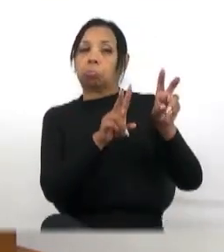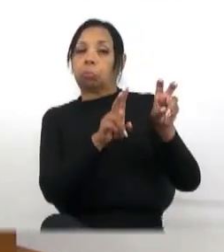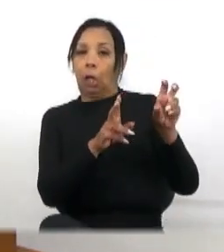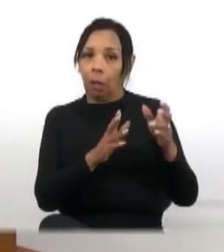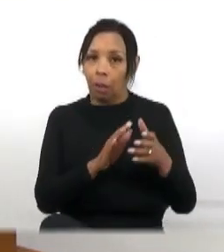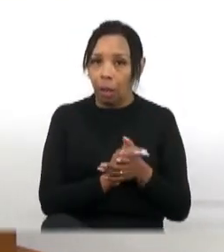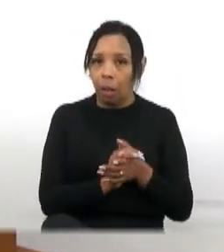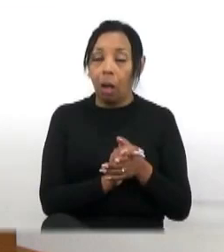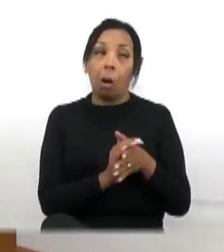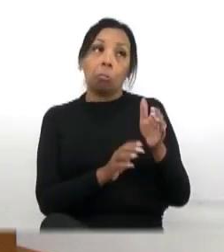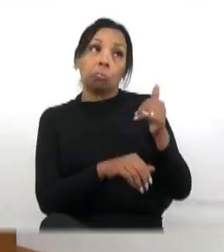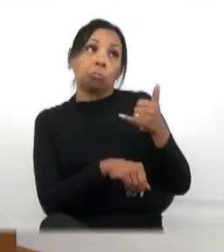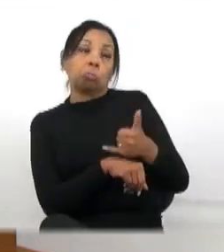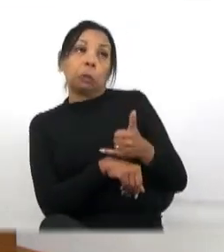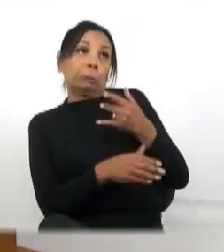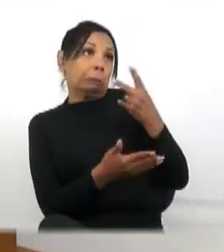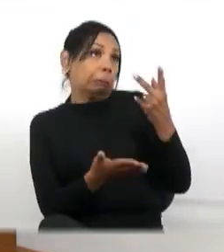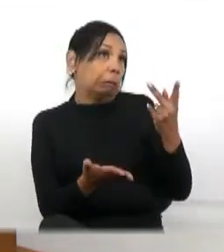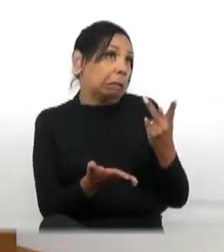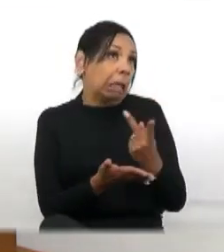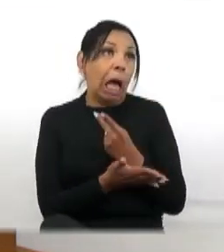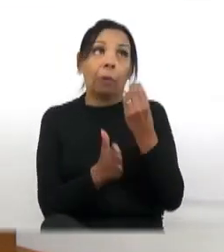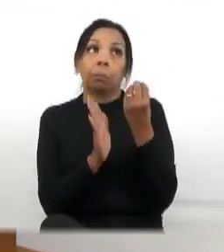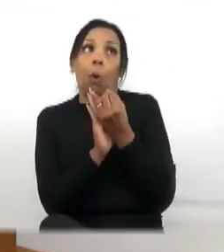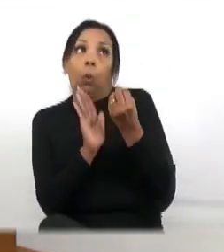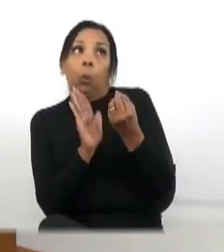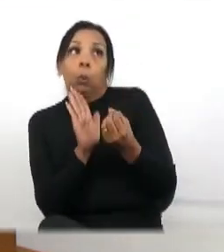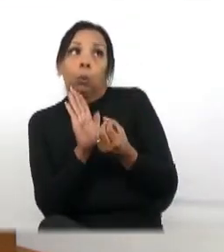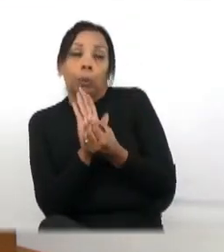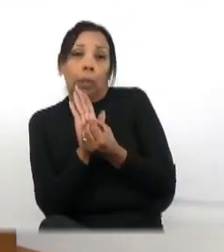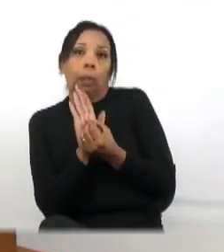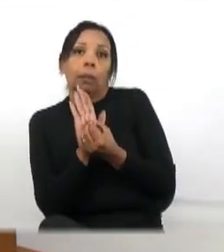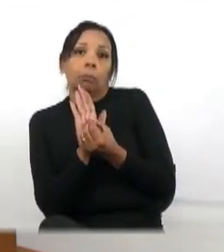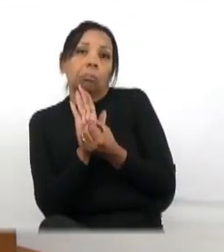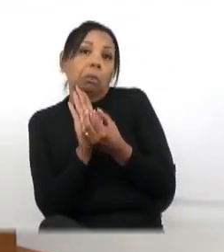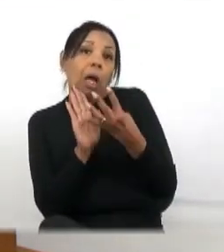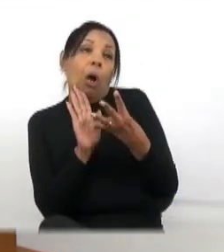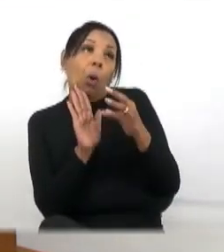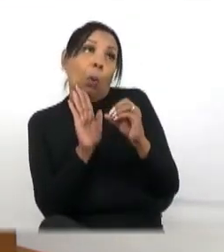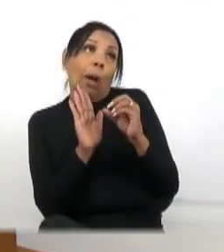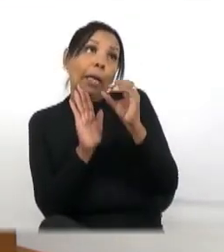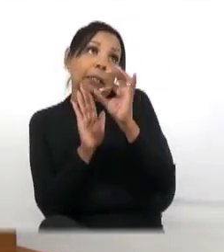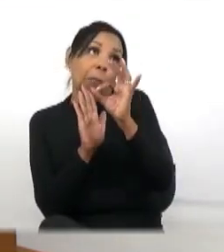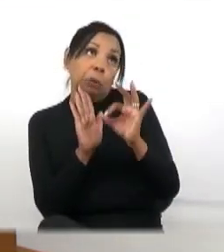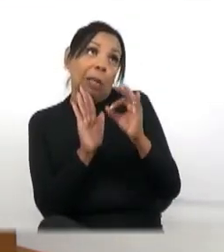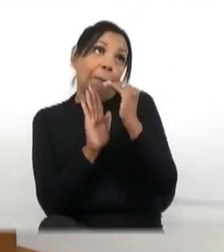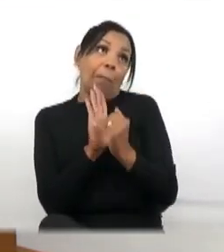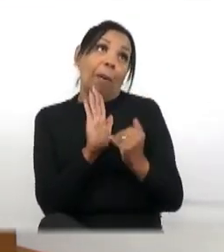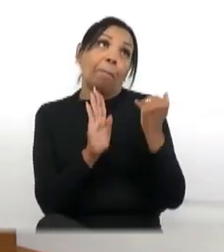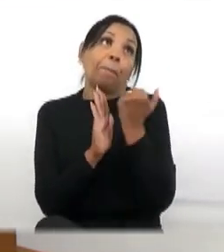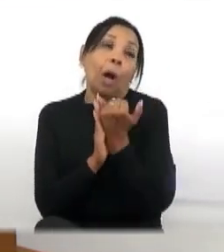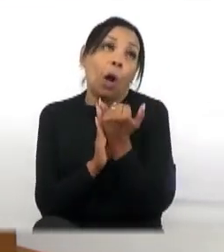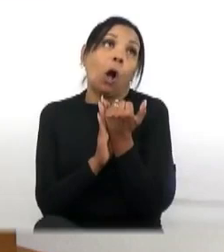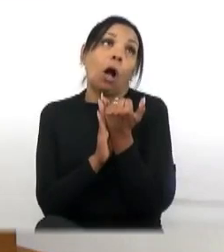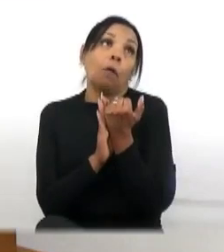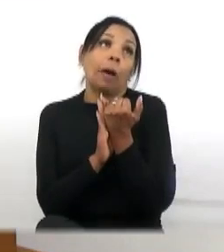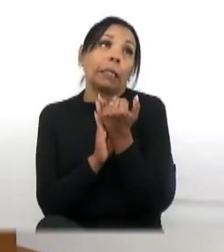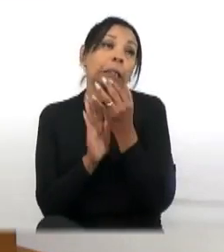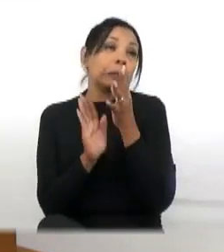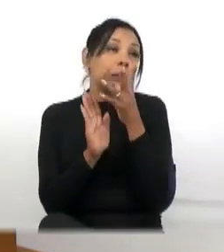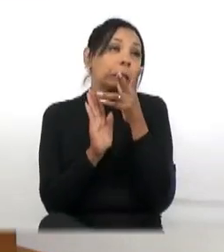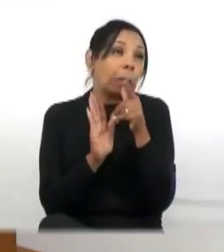falar, ai, chefe, eu errei no orçamento, vai custar só 40% a mais do que ia custar e vai atrasar dois anos.